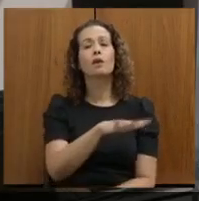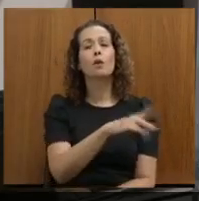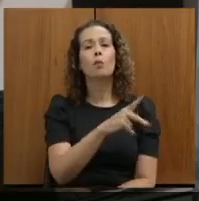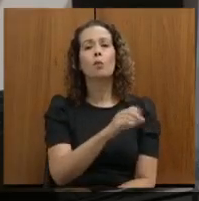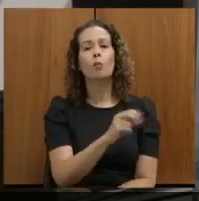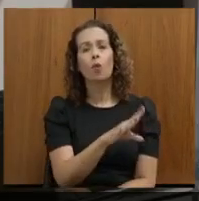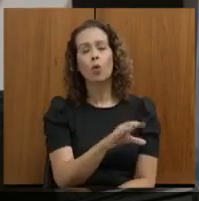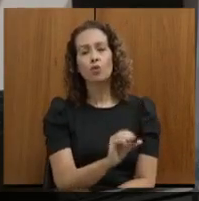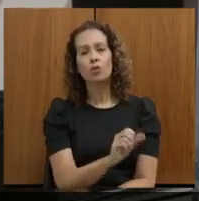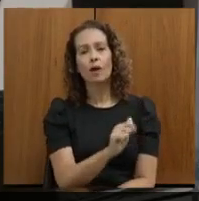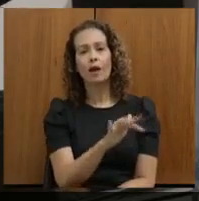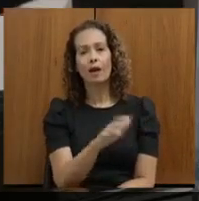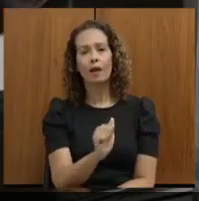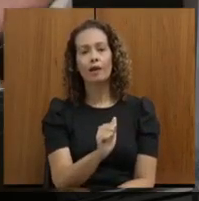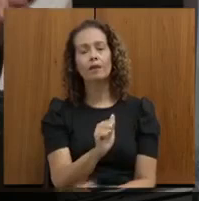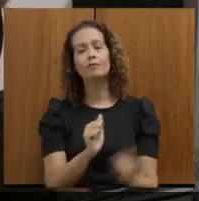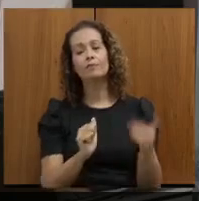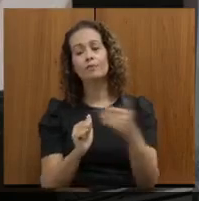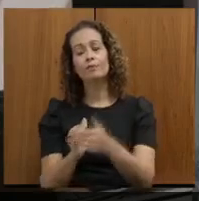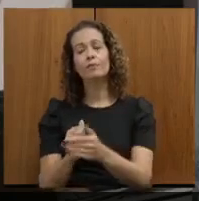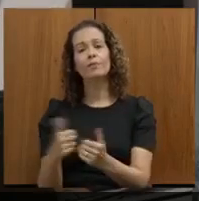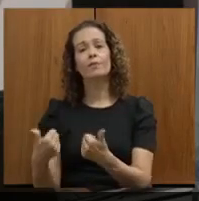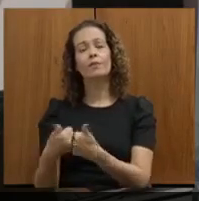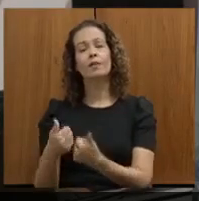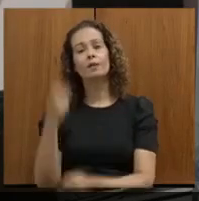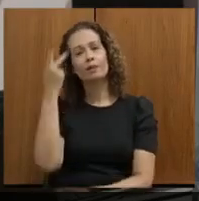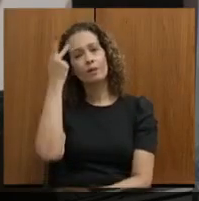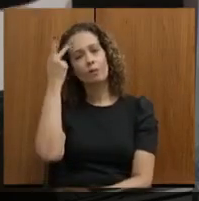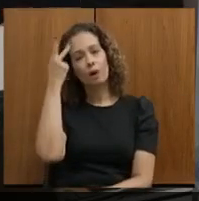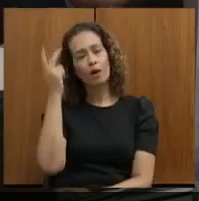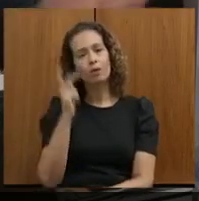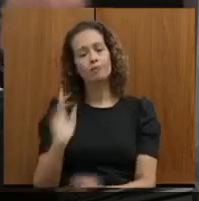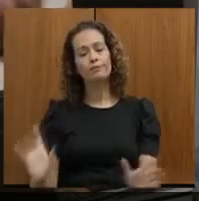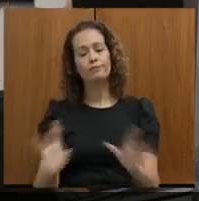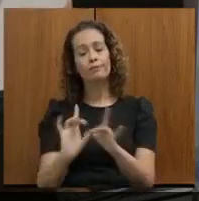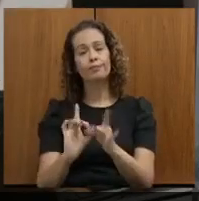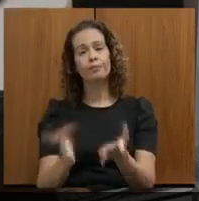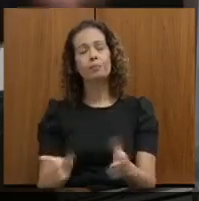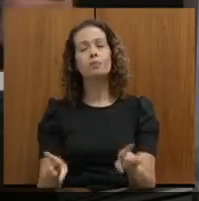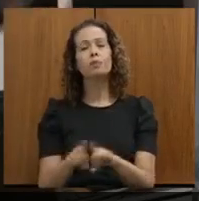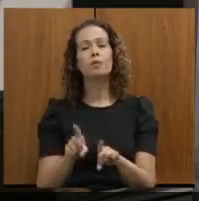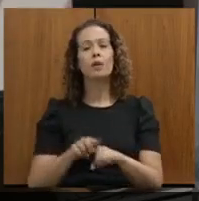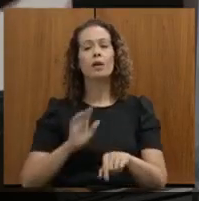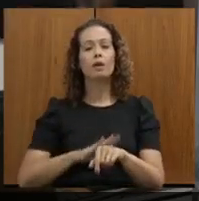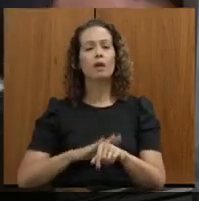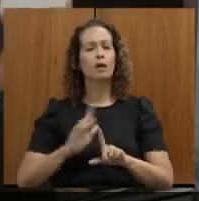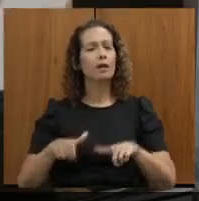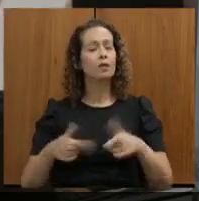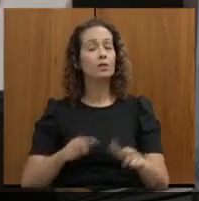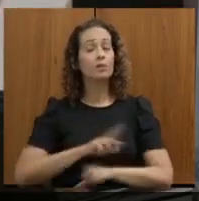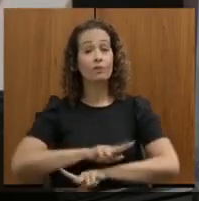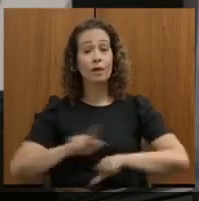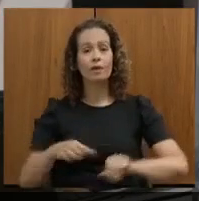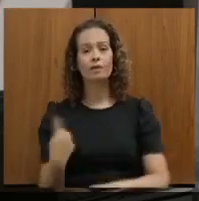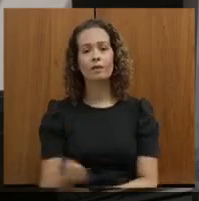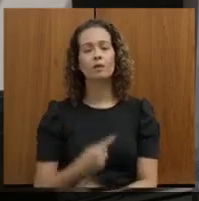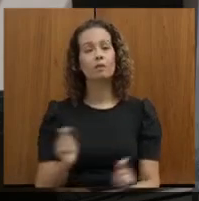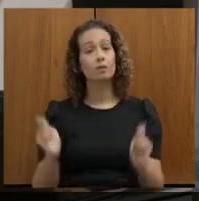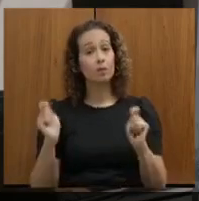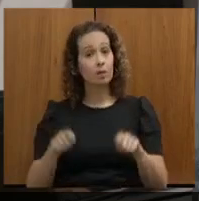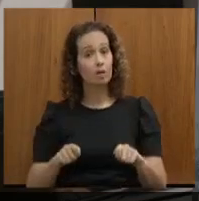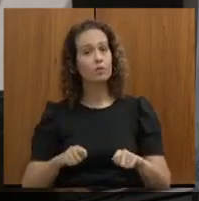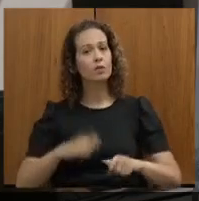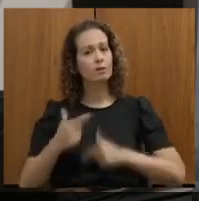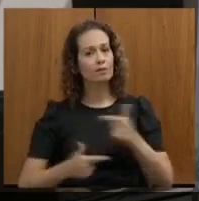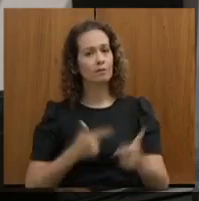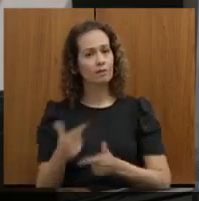Paulo. Deputado Rosângela, lembra? E tenho certeza absoluta, tantas ações que pudemos fazer neste momento.